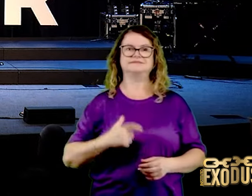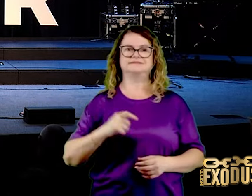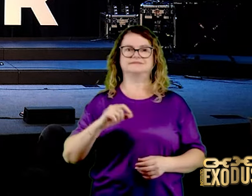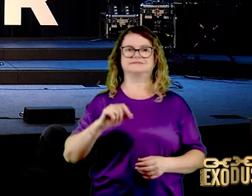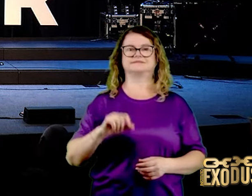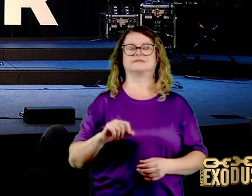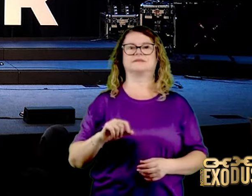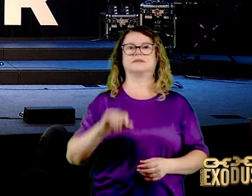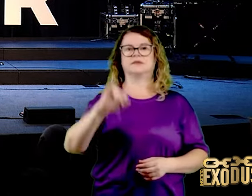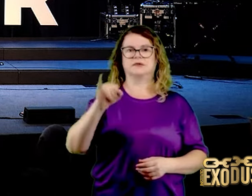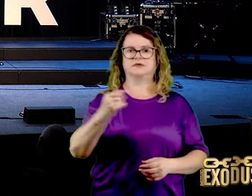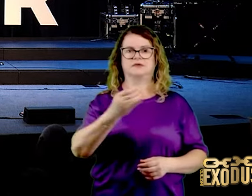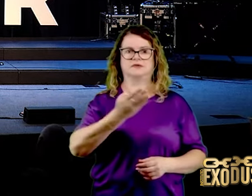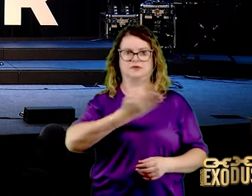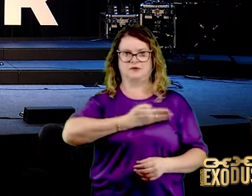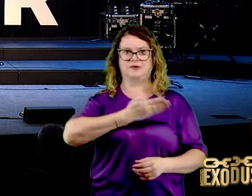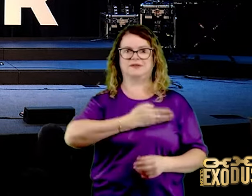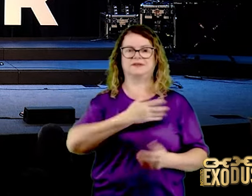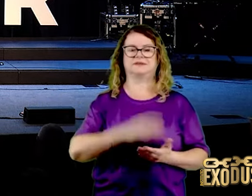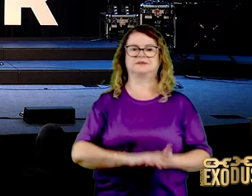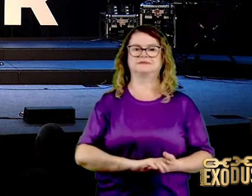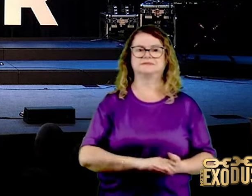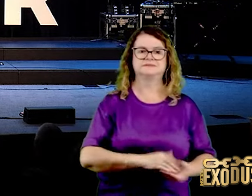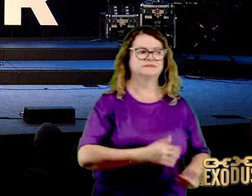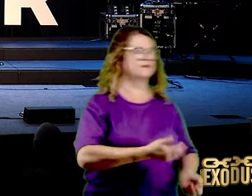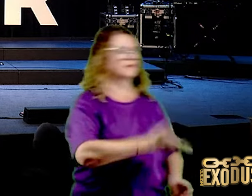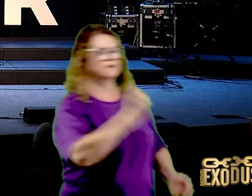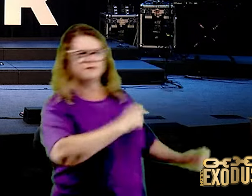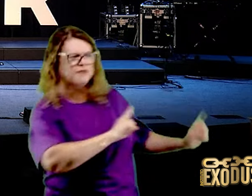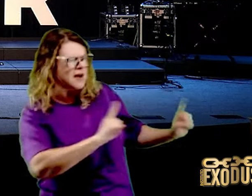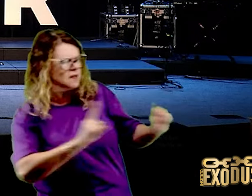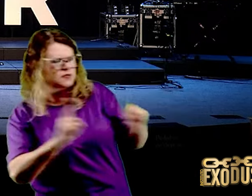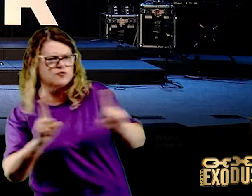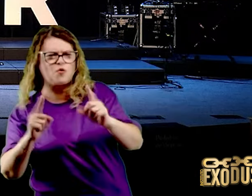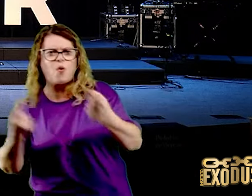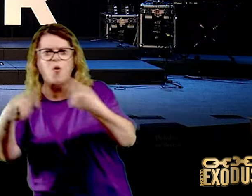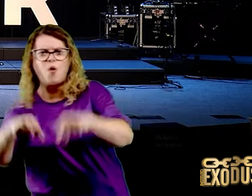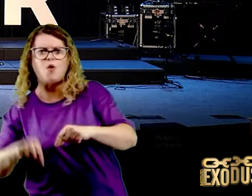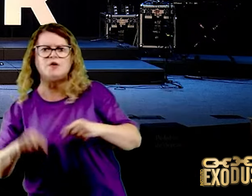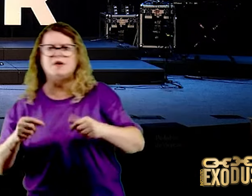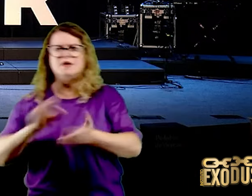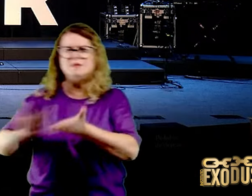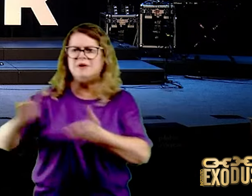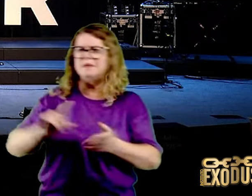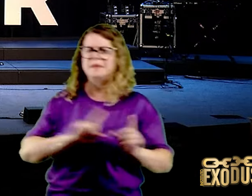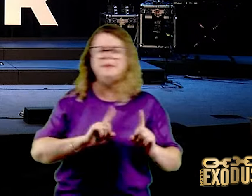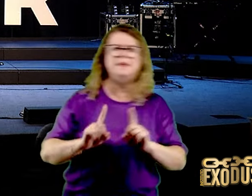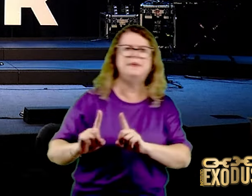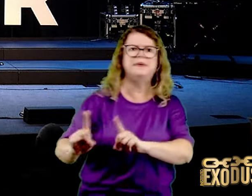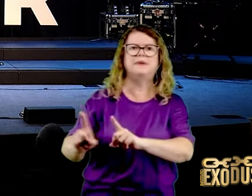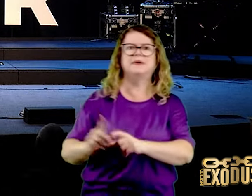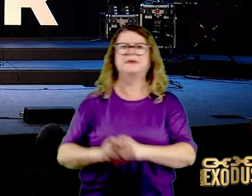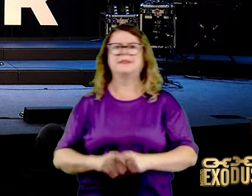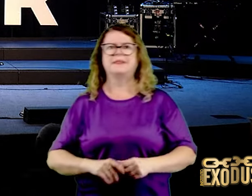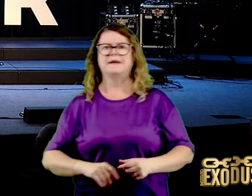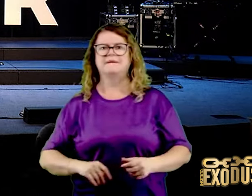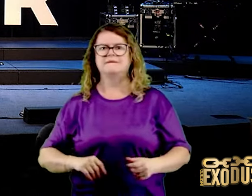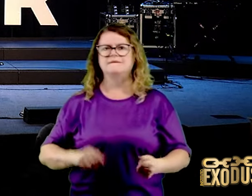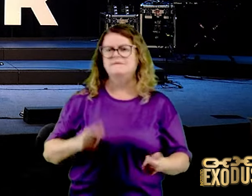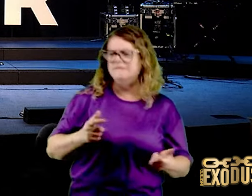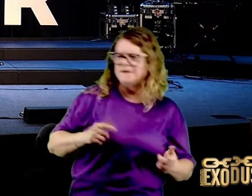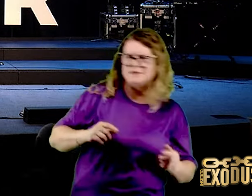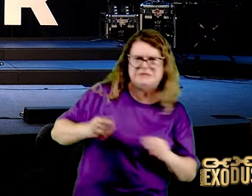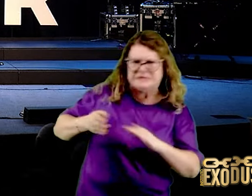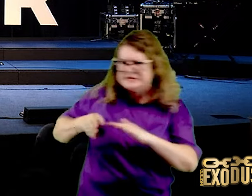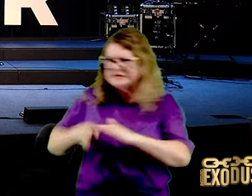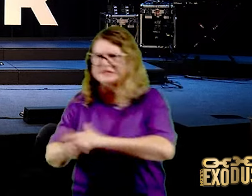filisteus, para o Senhor, tanto faz vencer com um, vencer com o mundo, vem cá, junta todo mundo, vamos causar pânico e terror, no exército